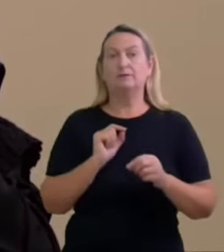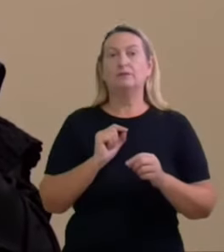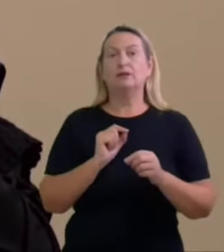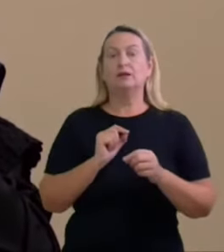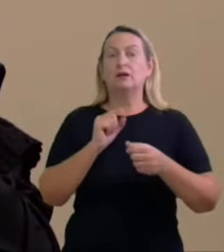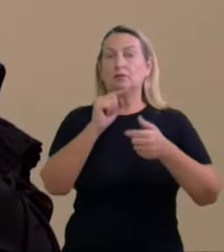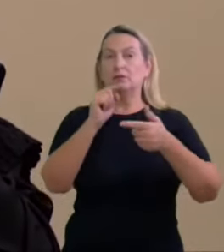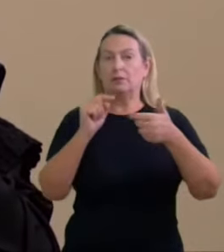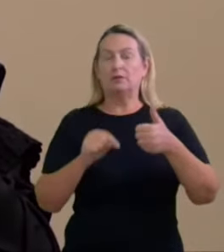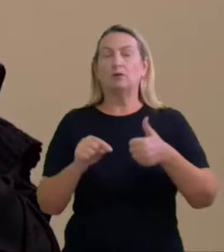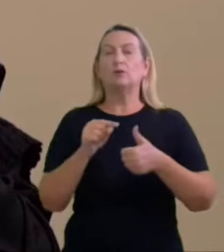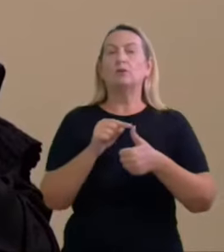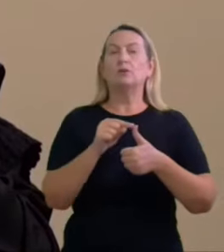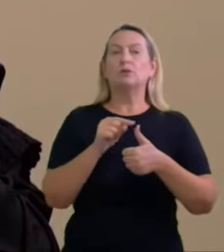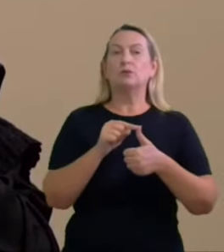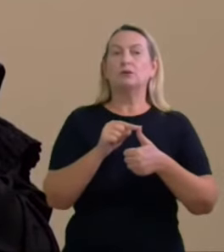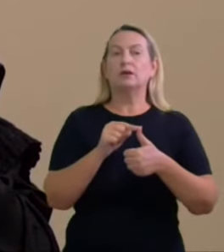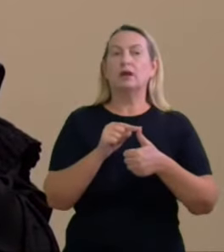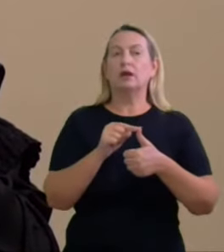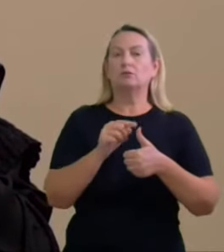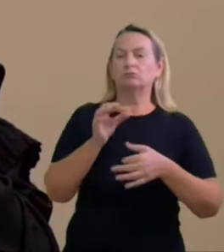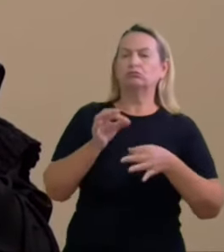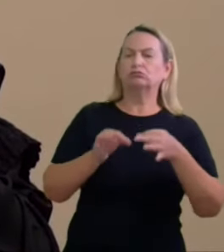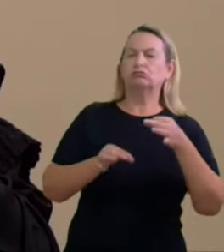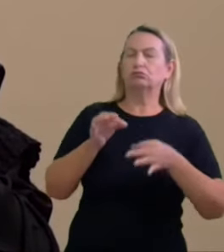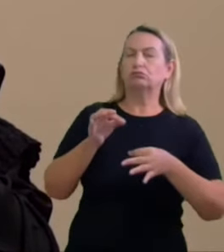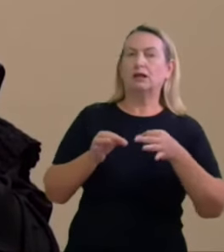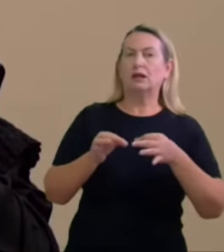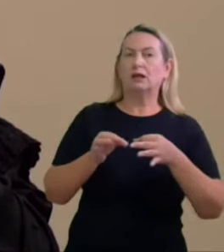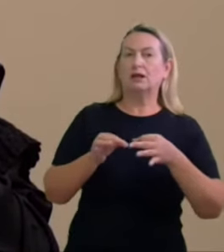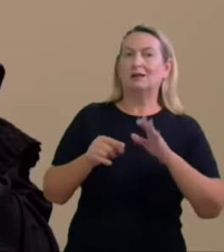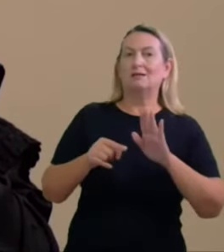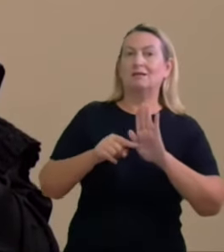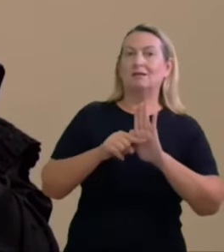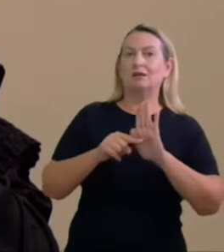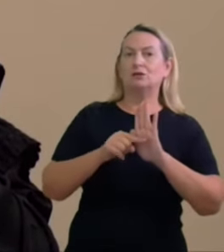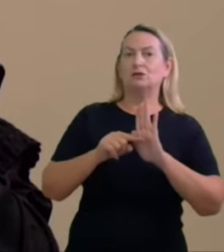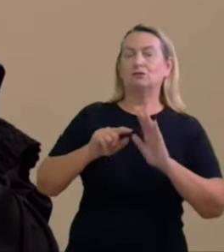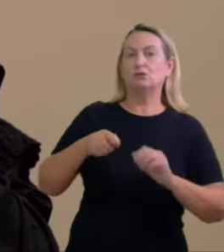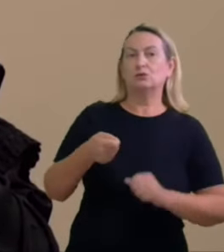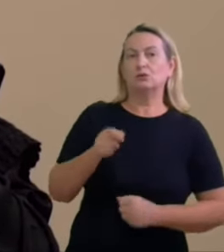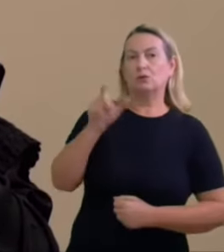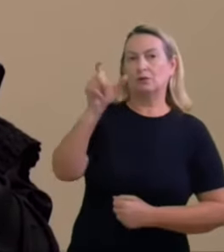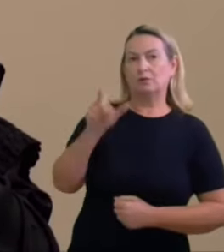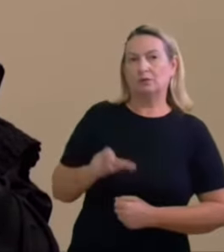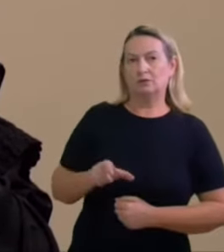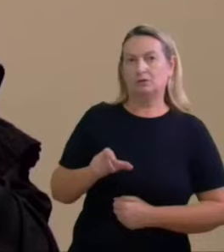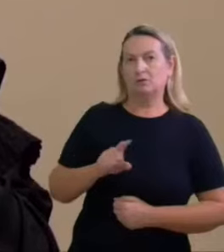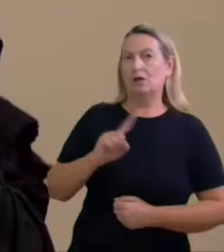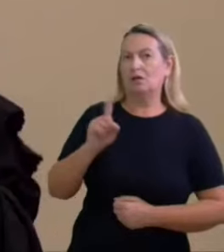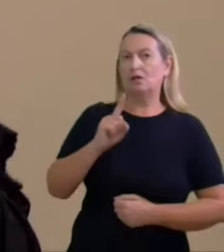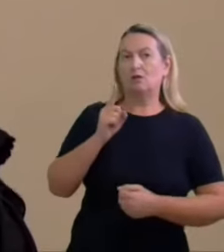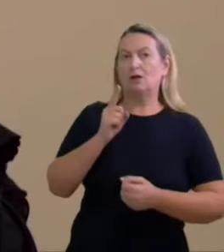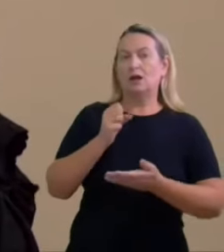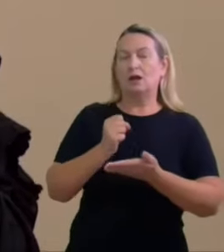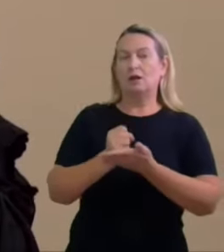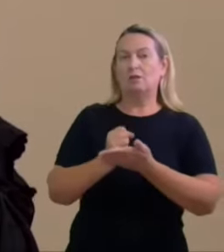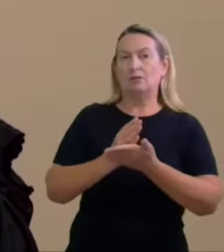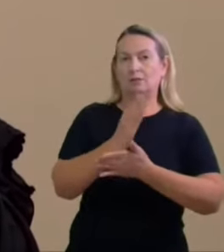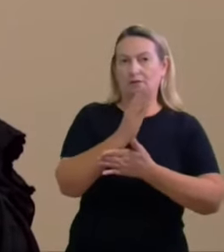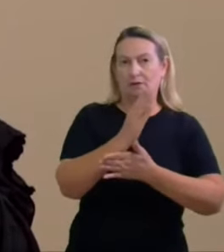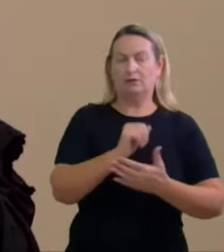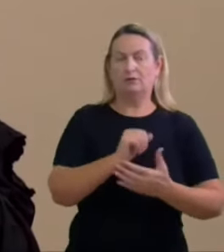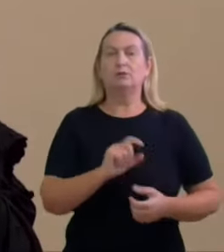um estabelecer um juízo de valor negativo a seu respeito de modo a afirmar que são dotadas de reprovabilidade a reprovabilidade